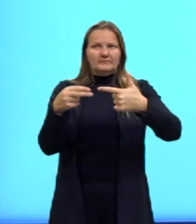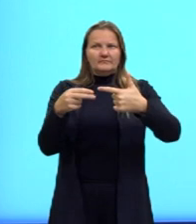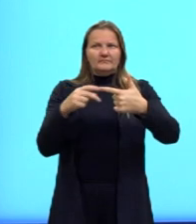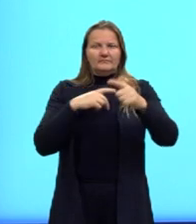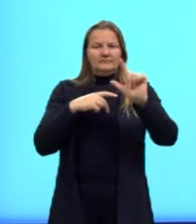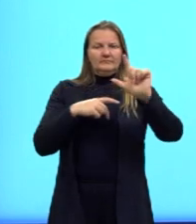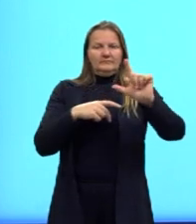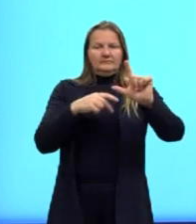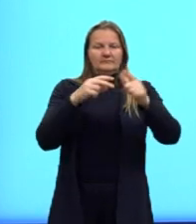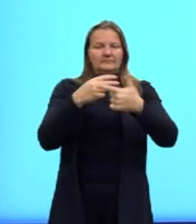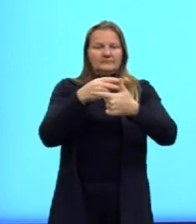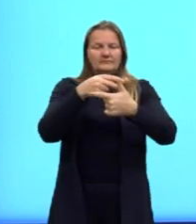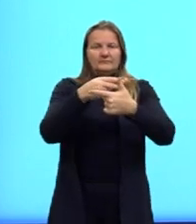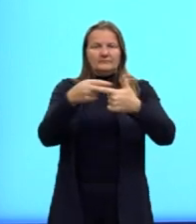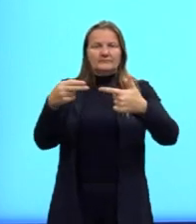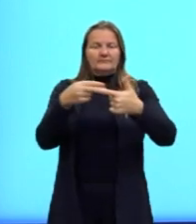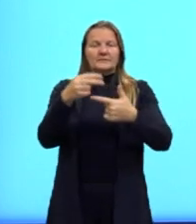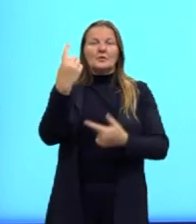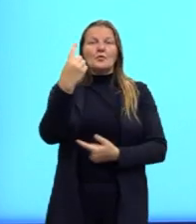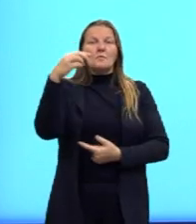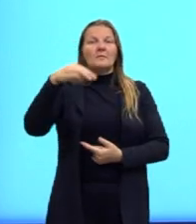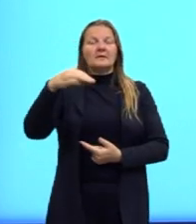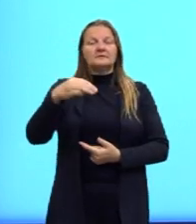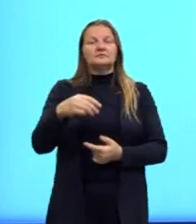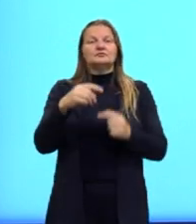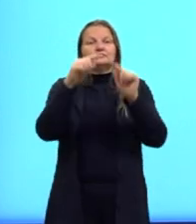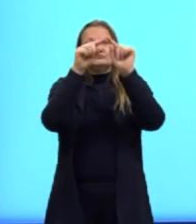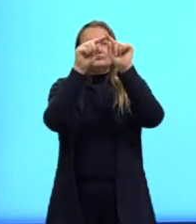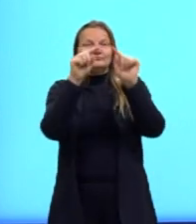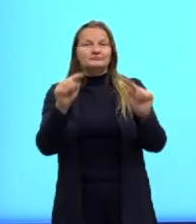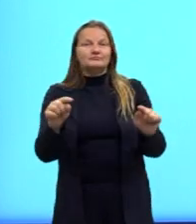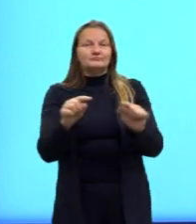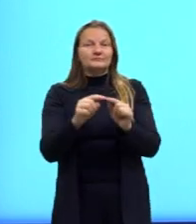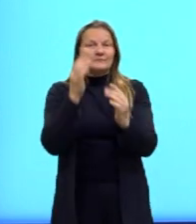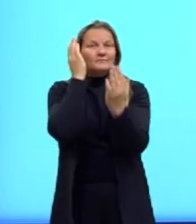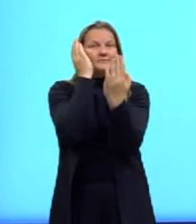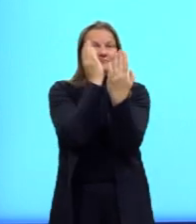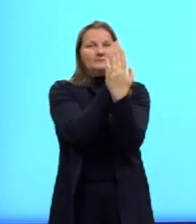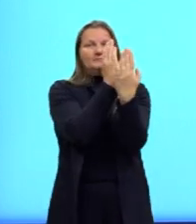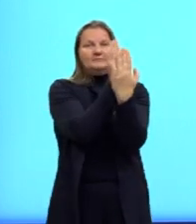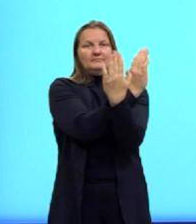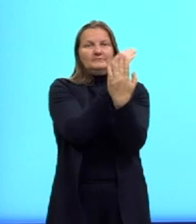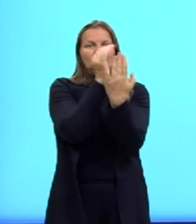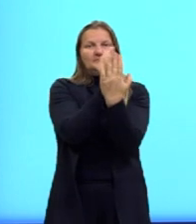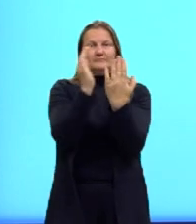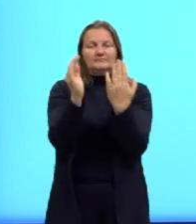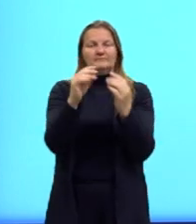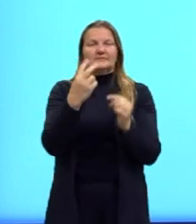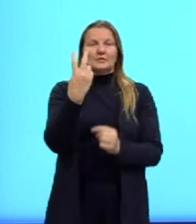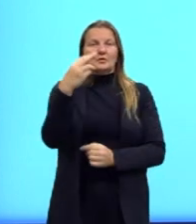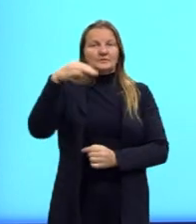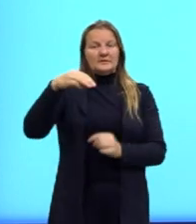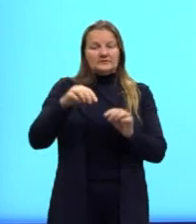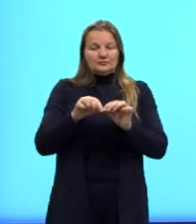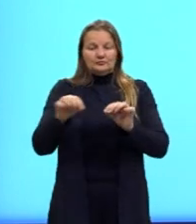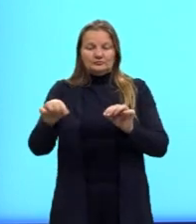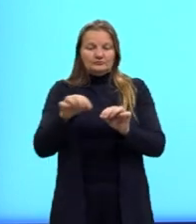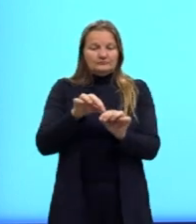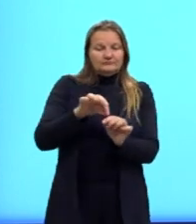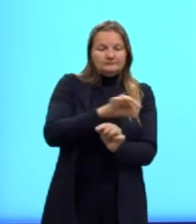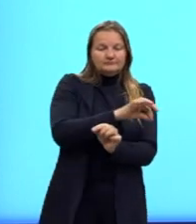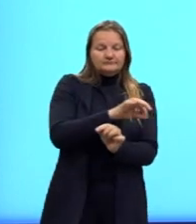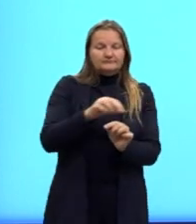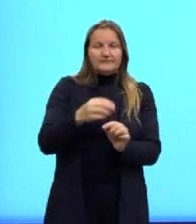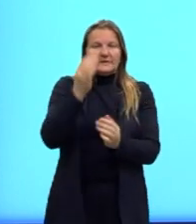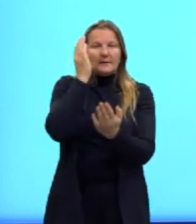ele mede 1 metro, porque a gente dividiu o nosso triângulo exatamente ao meio, né? Então, era 2 metros a distância entre as hastes,